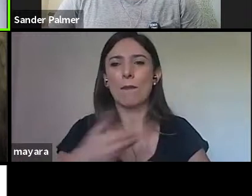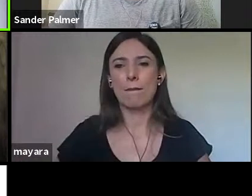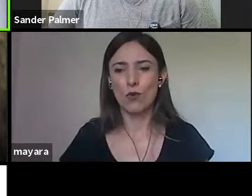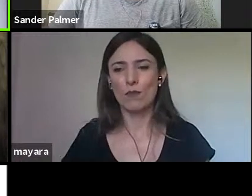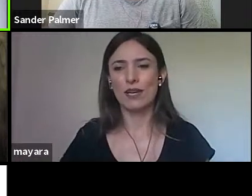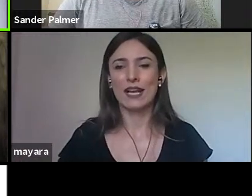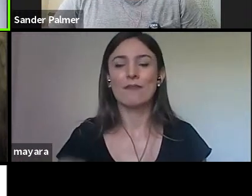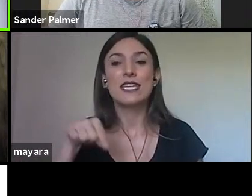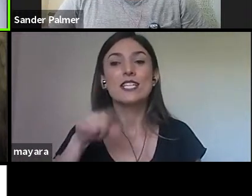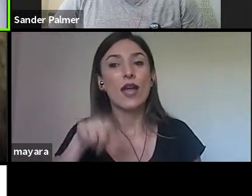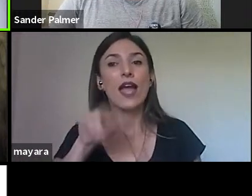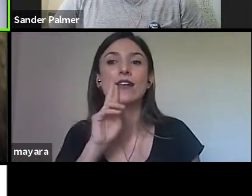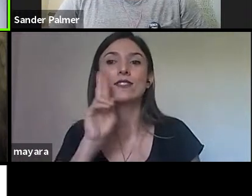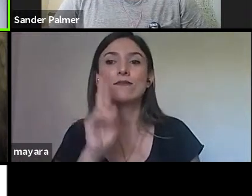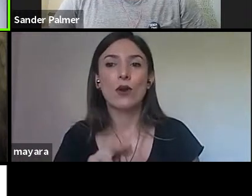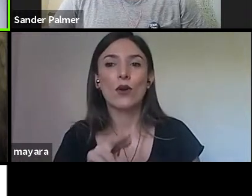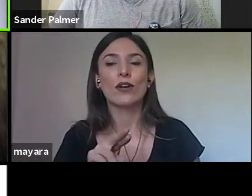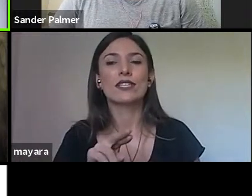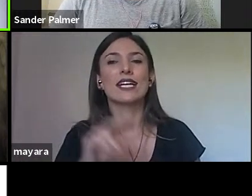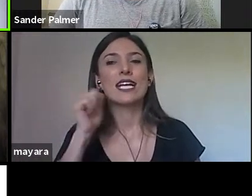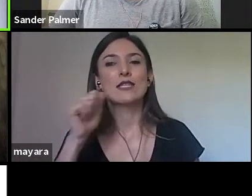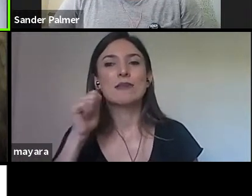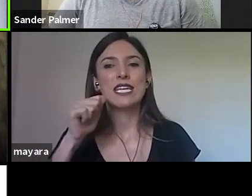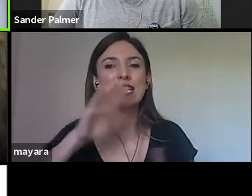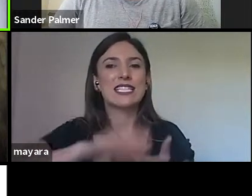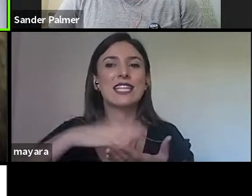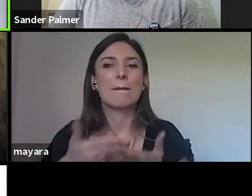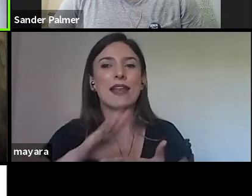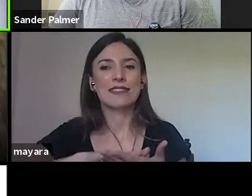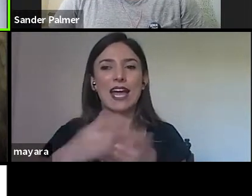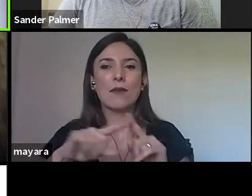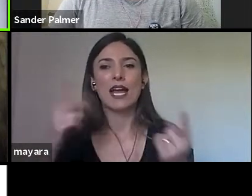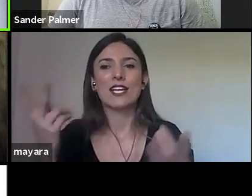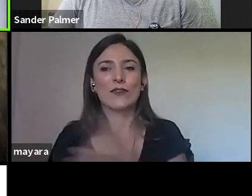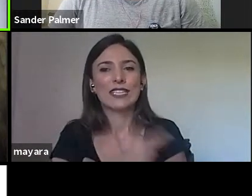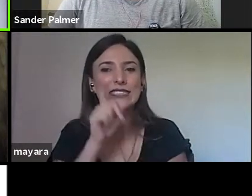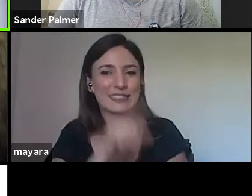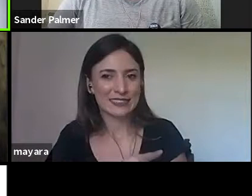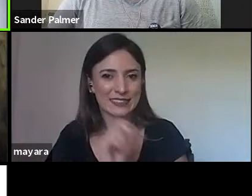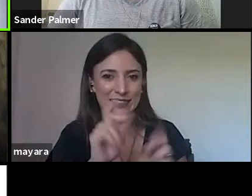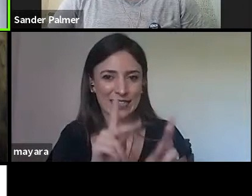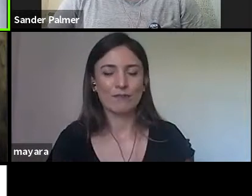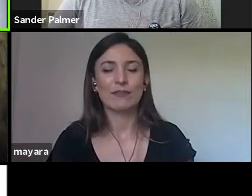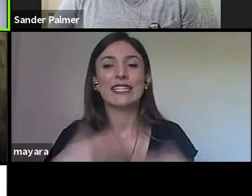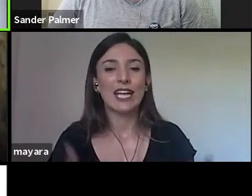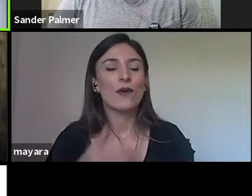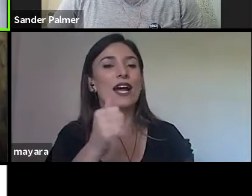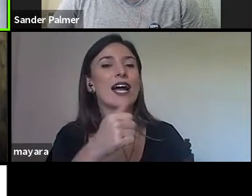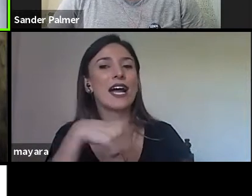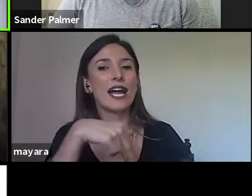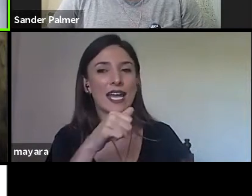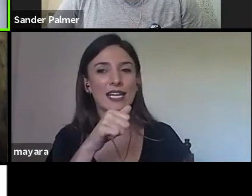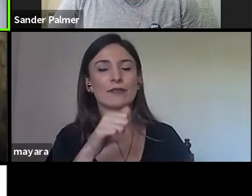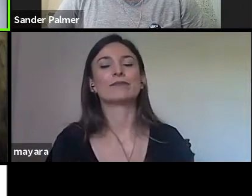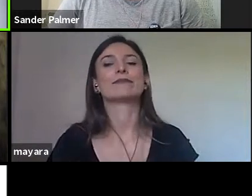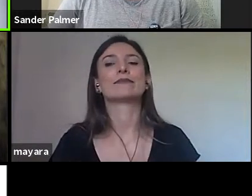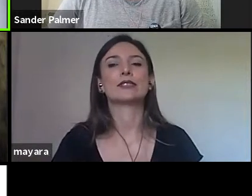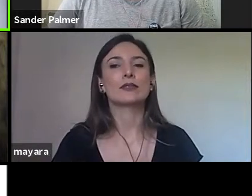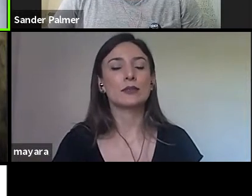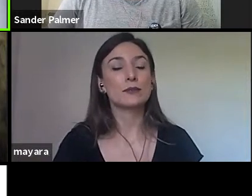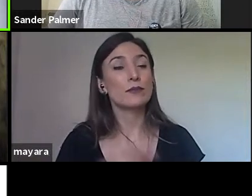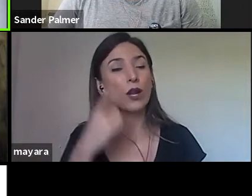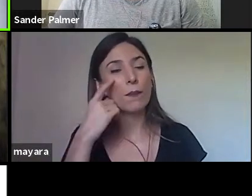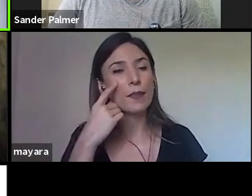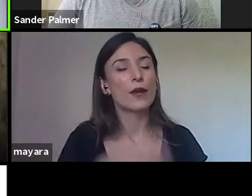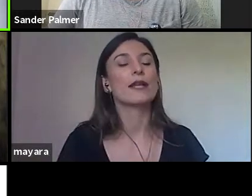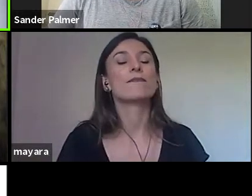que as meninas interpretaram para a Ana agora. Ana, você chamou atenção para algum